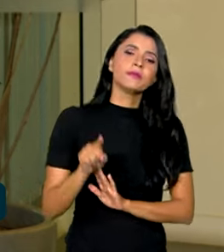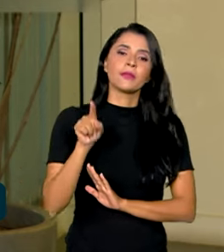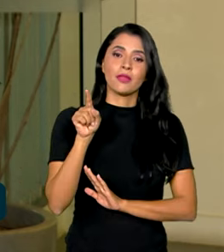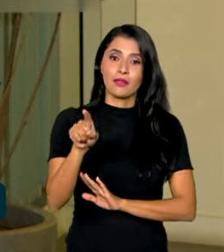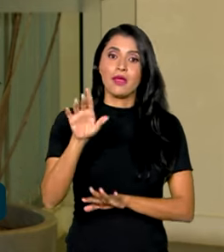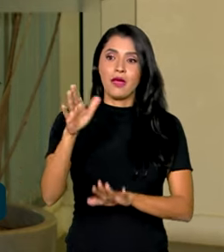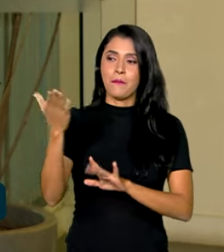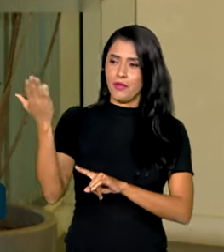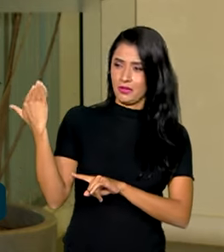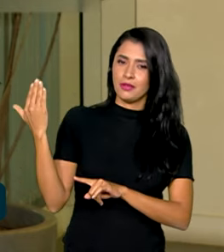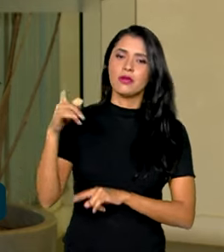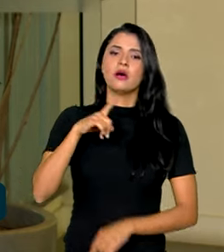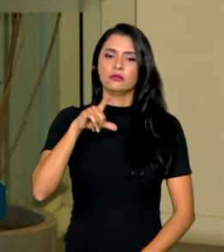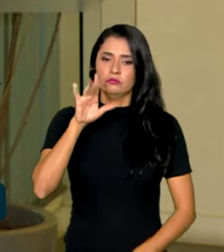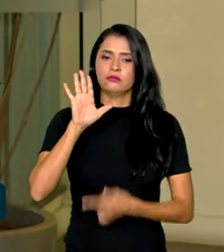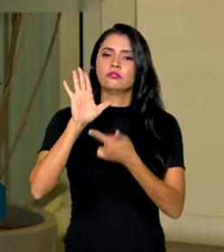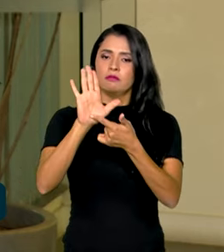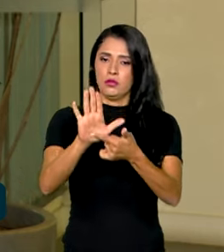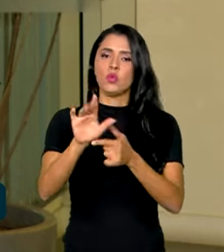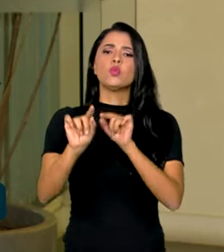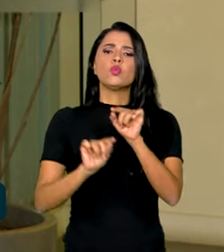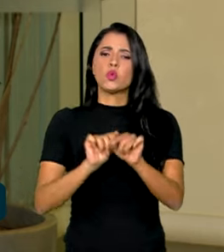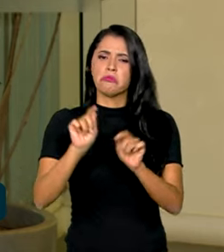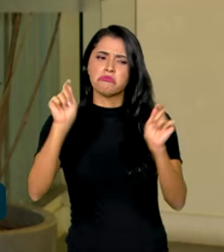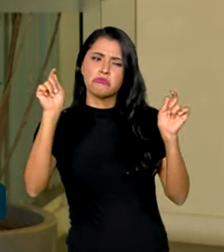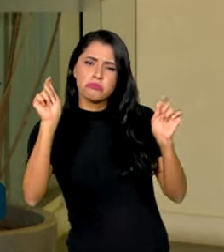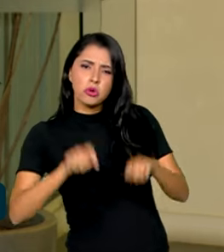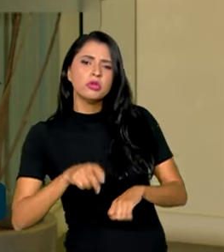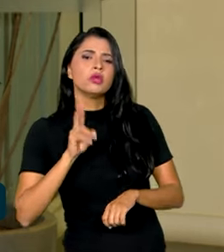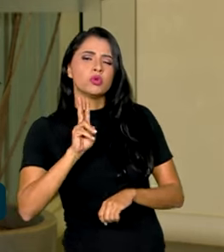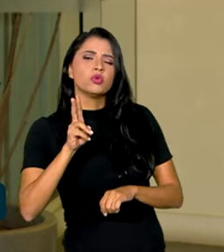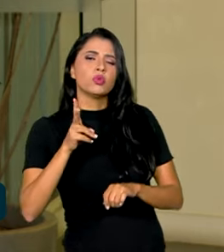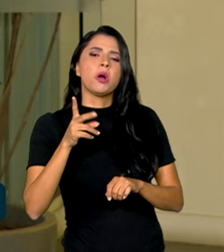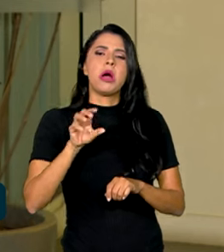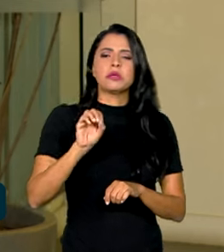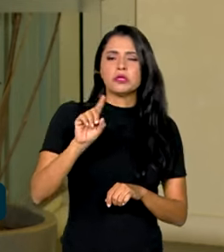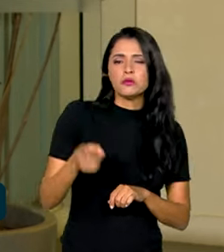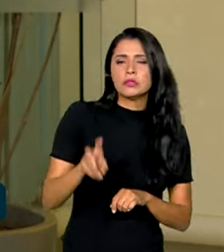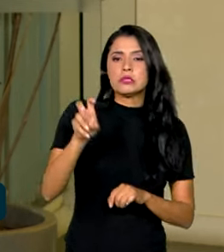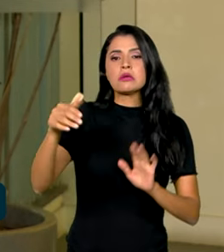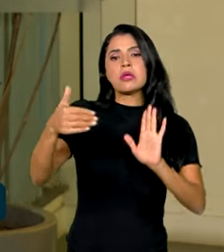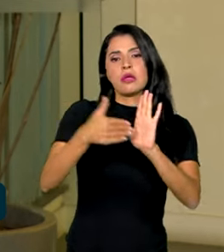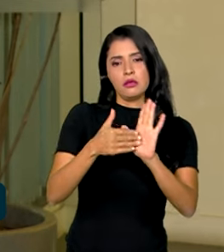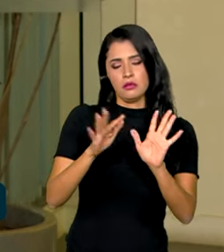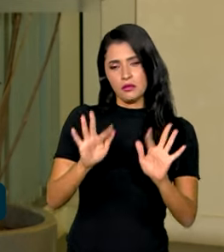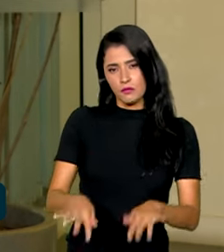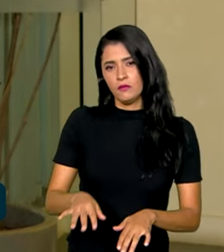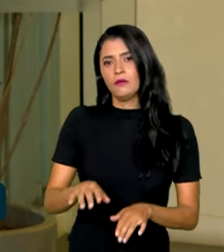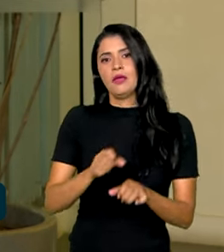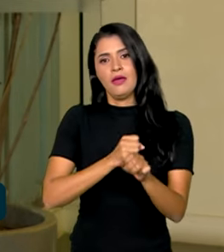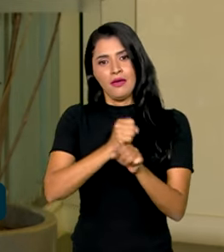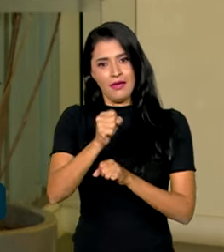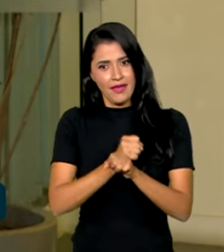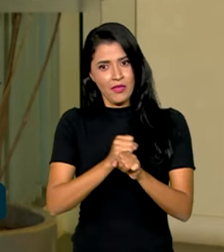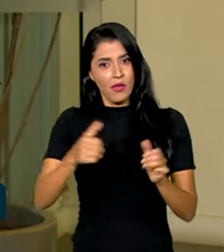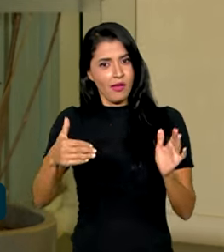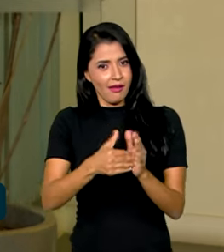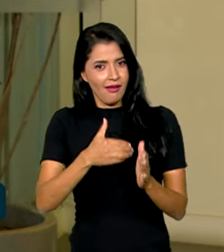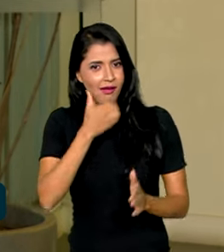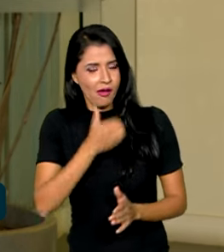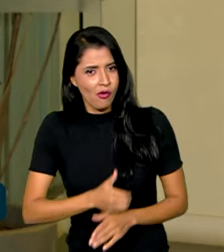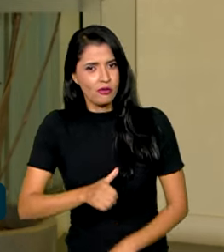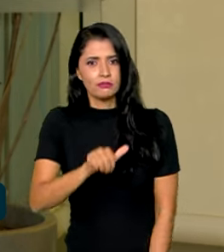naquele momento, o Banco Central já havia sinalizado que poderia prosseguir com esse corte de meio ponto até o final do ano. Quando a gente chega agora, então, nesses